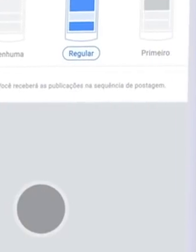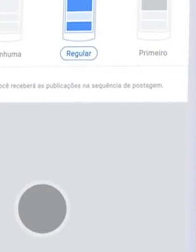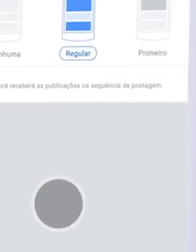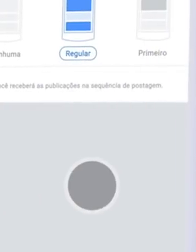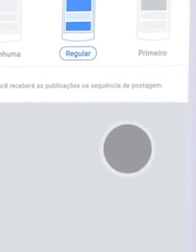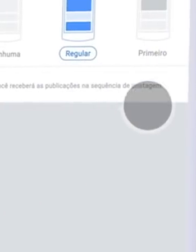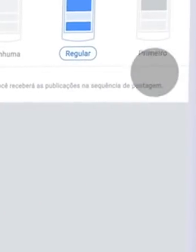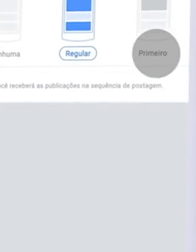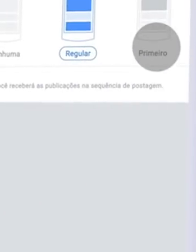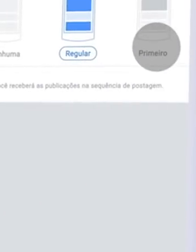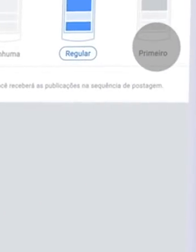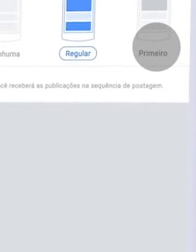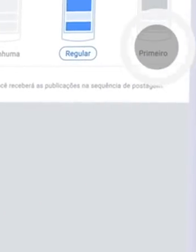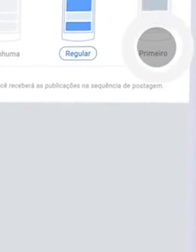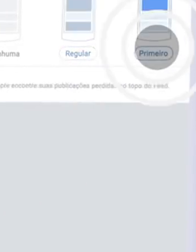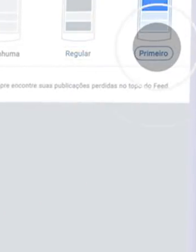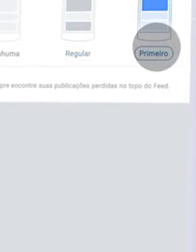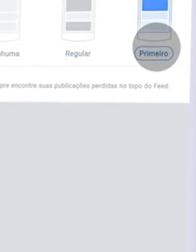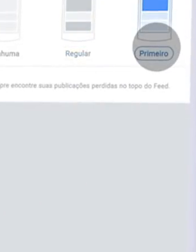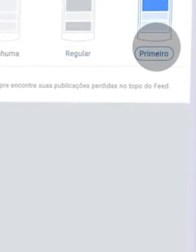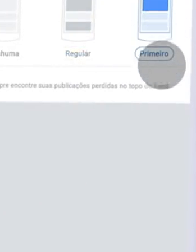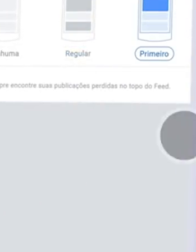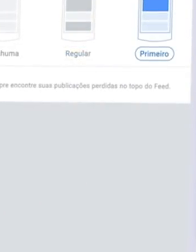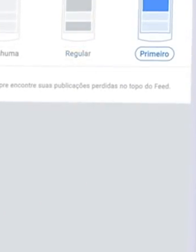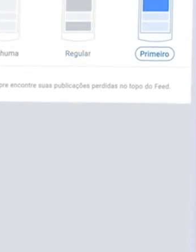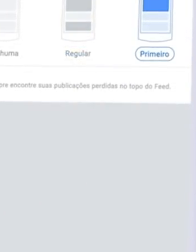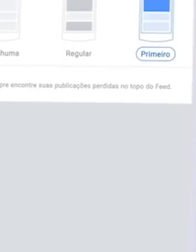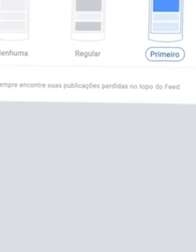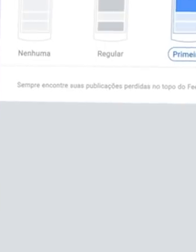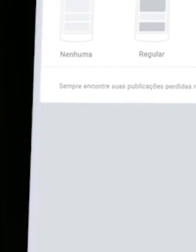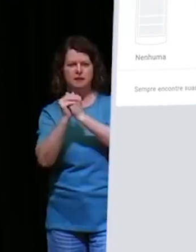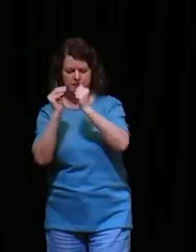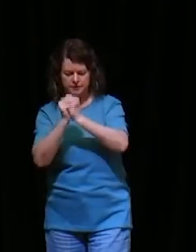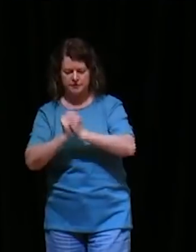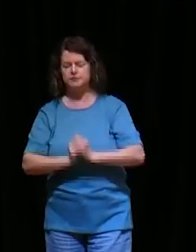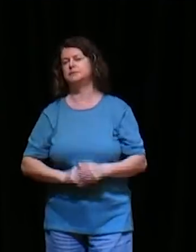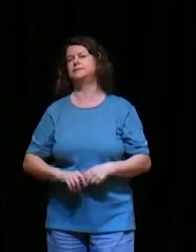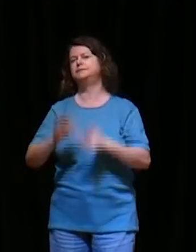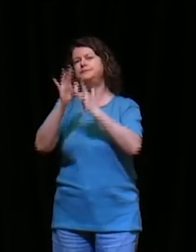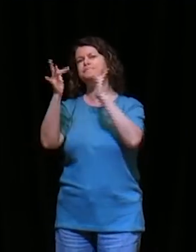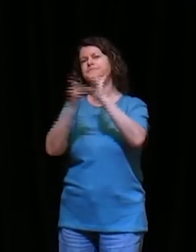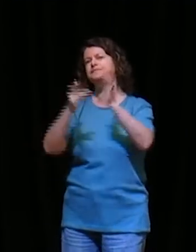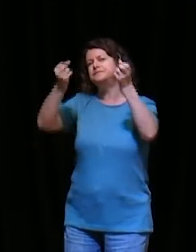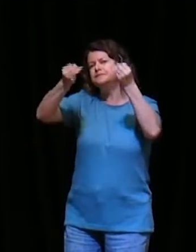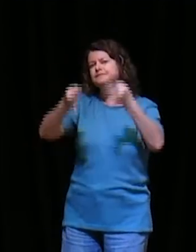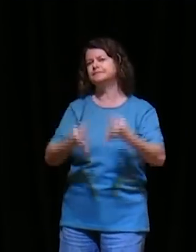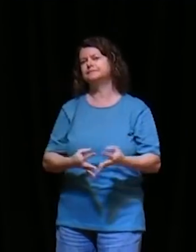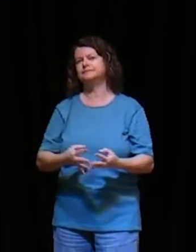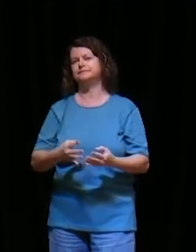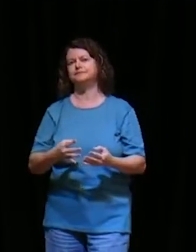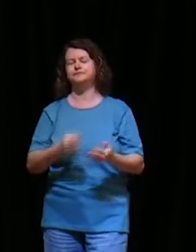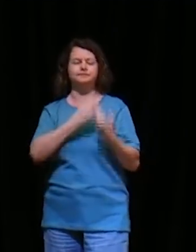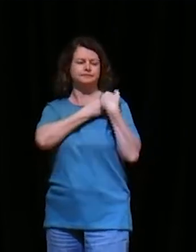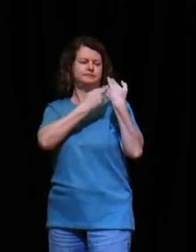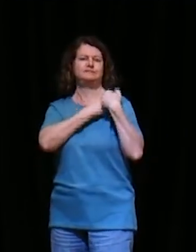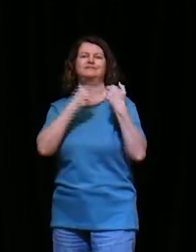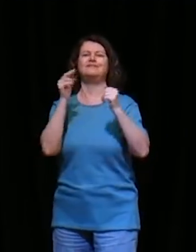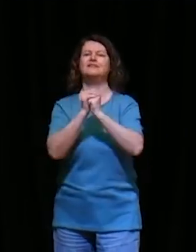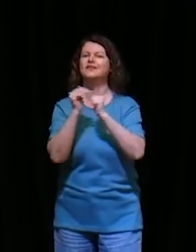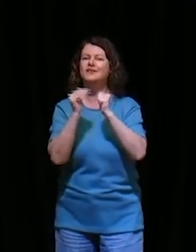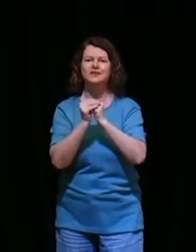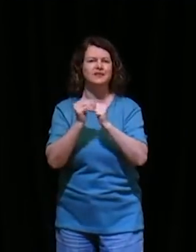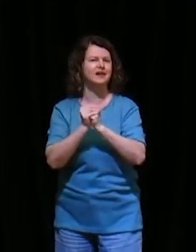existem respostas, poderosas da oração, e Jesus, ele fala, sobre o dever, de orar, esse dever,